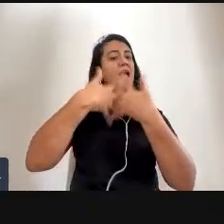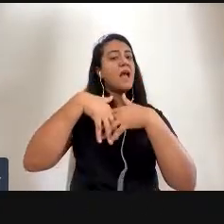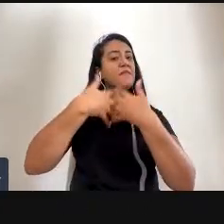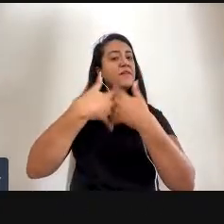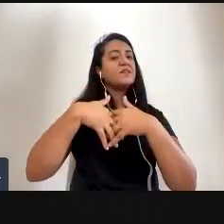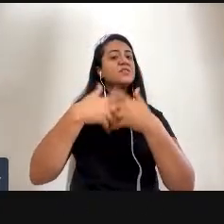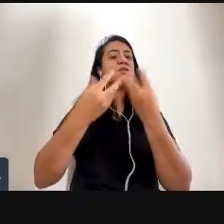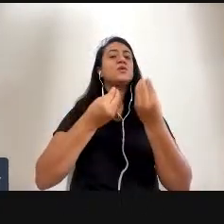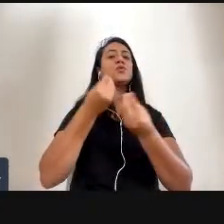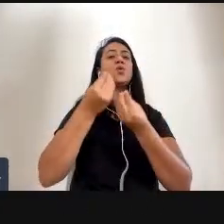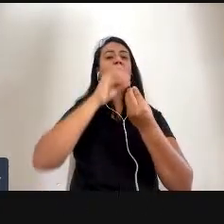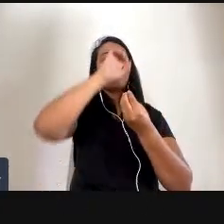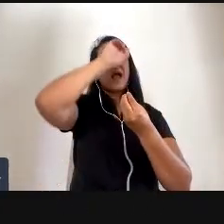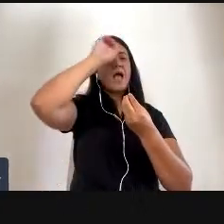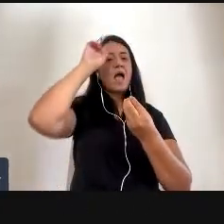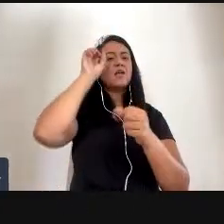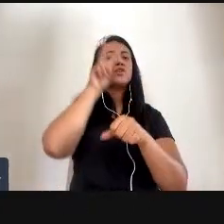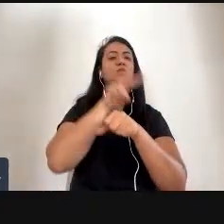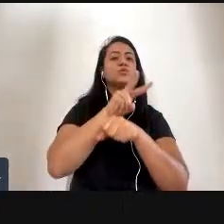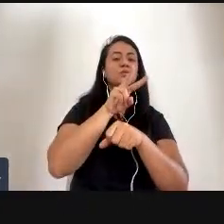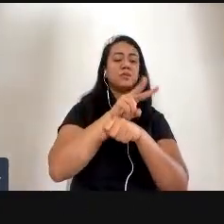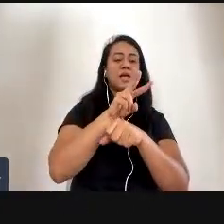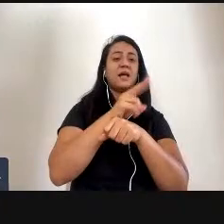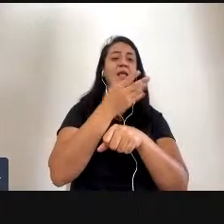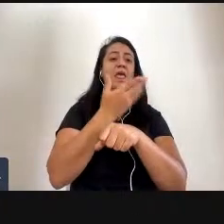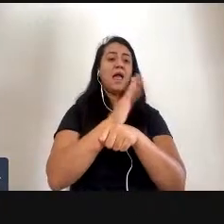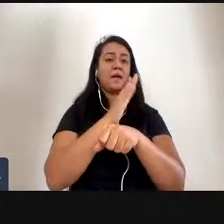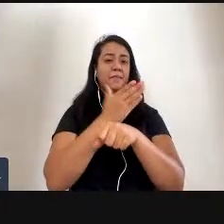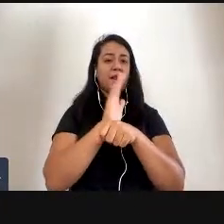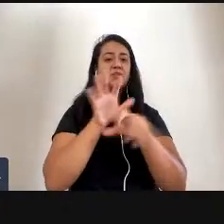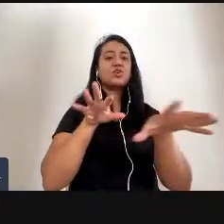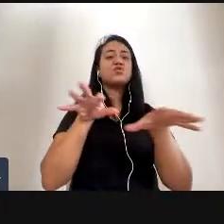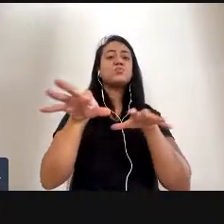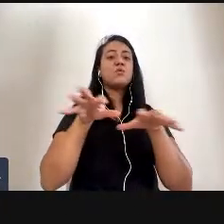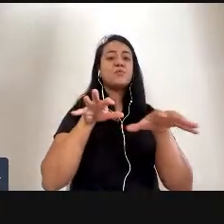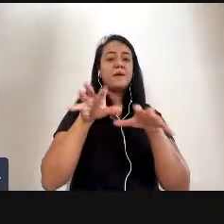cuidado e a prática das ações artísticas ativistas comunitárias.